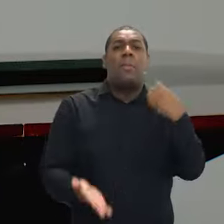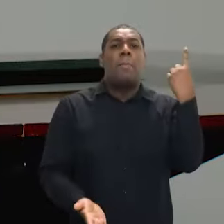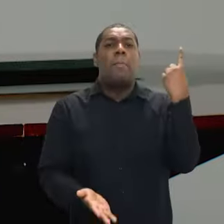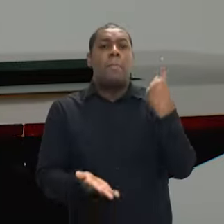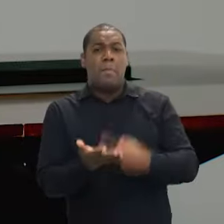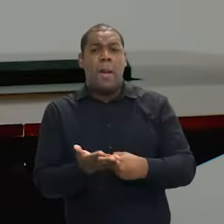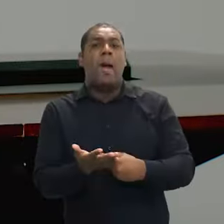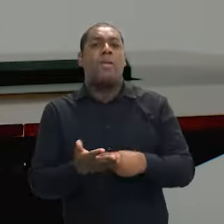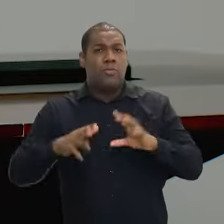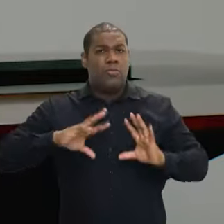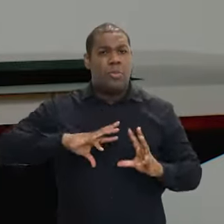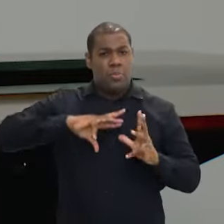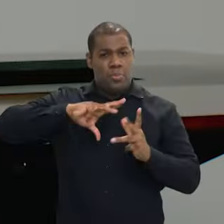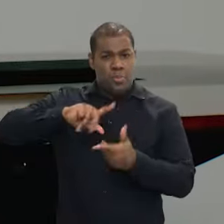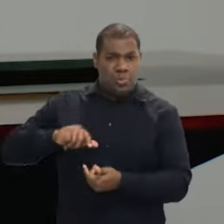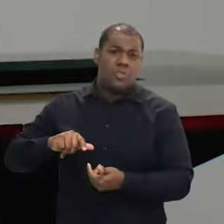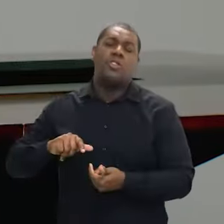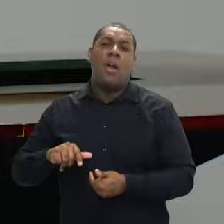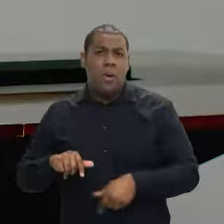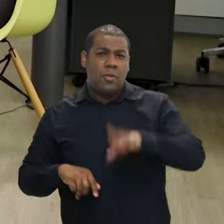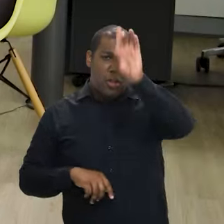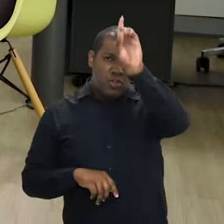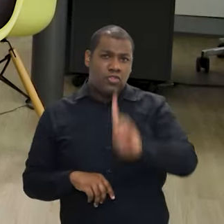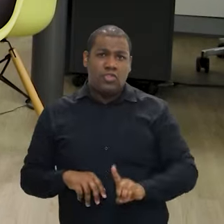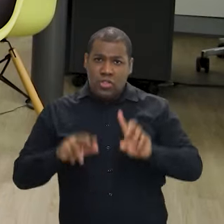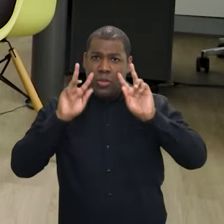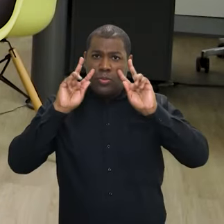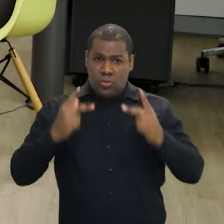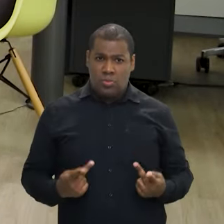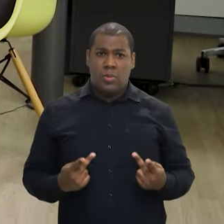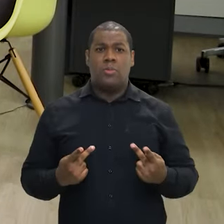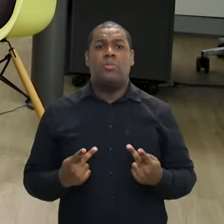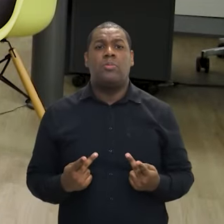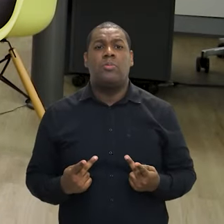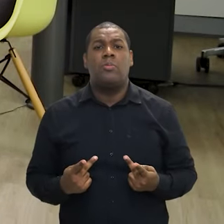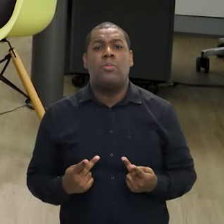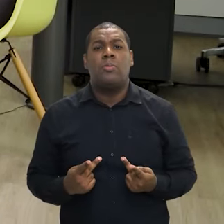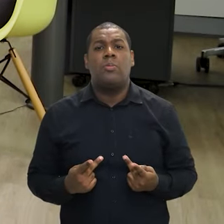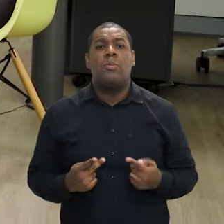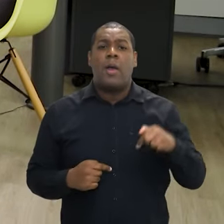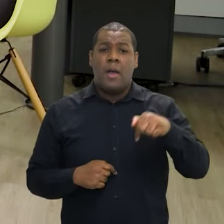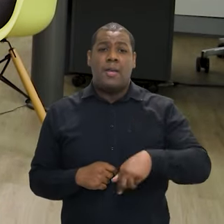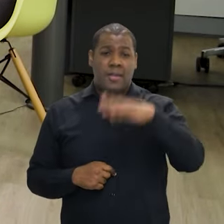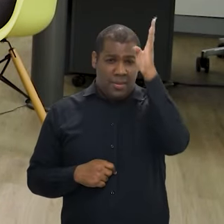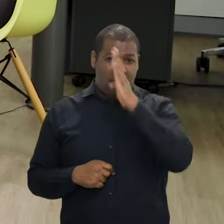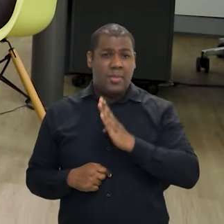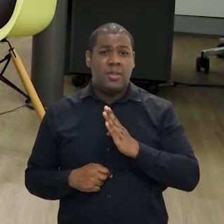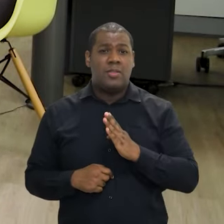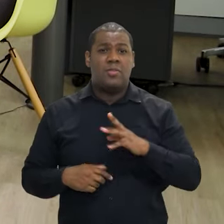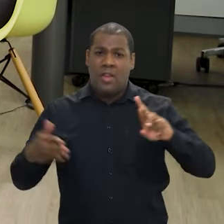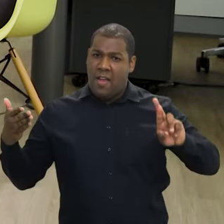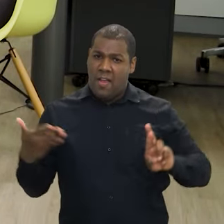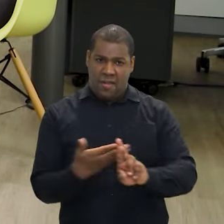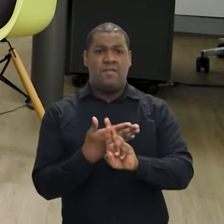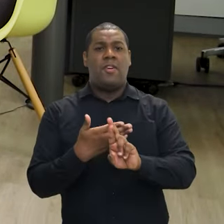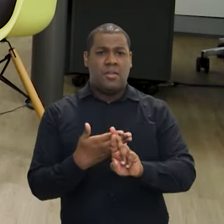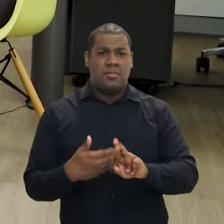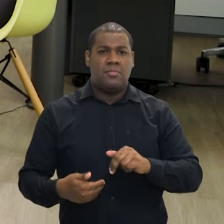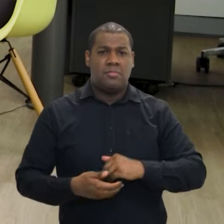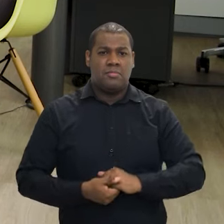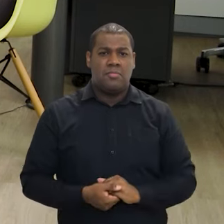pactos, dos tratados internacionais em direitos humanos, dos quais o Brasil é